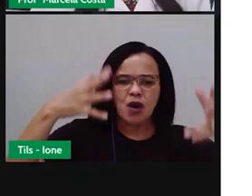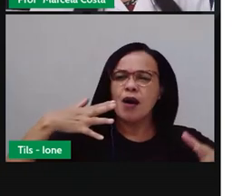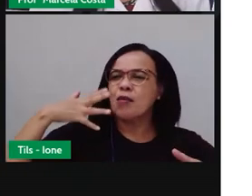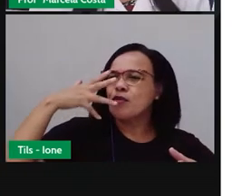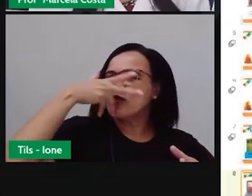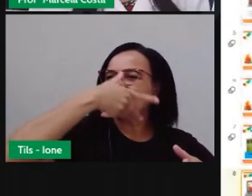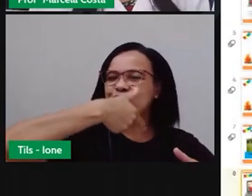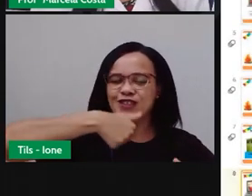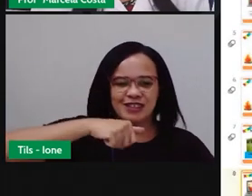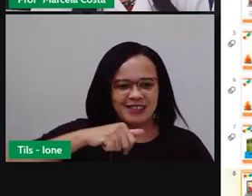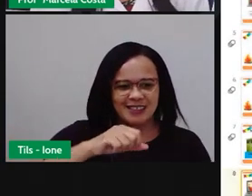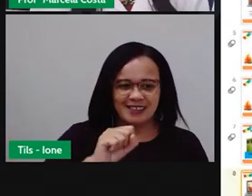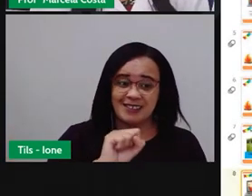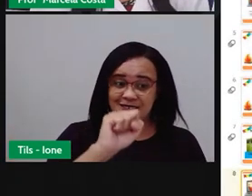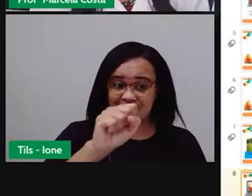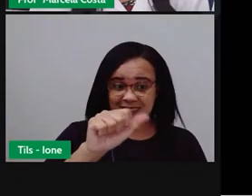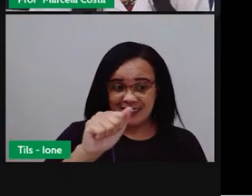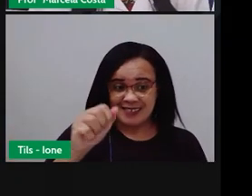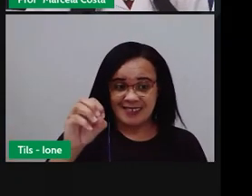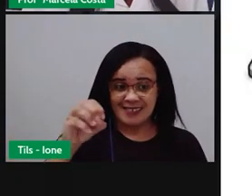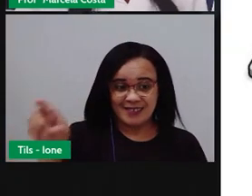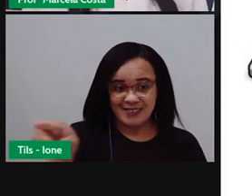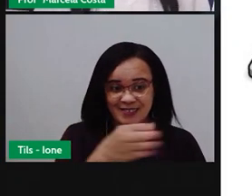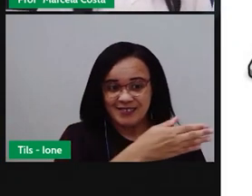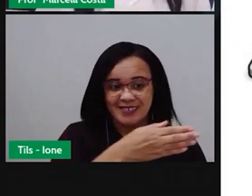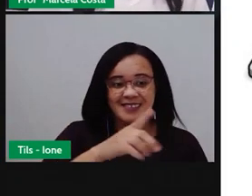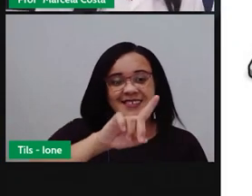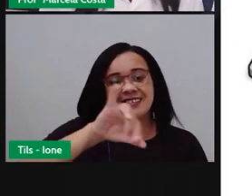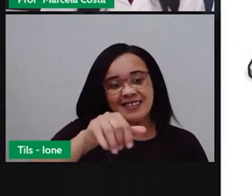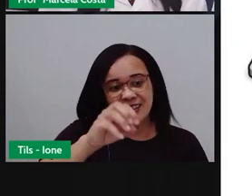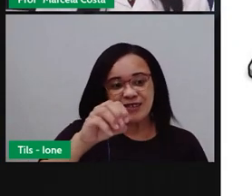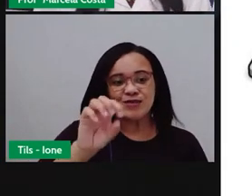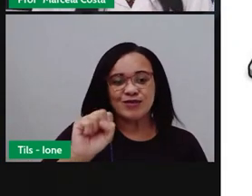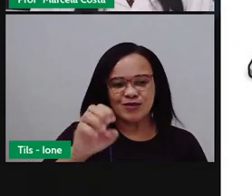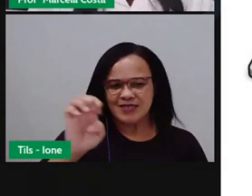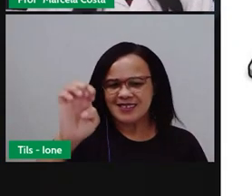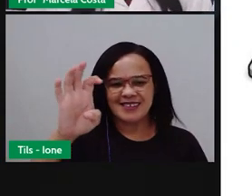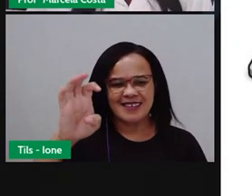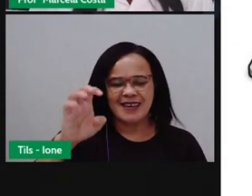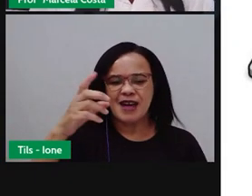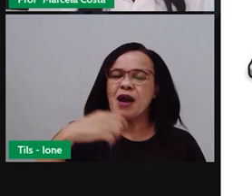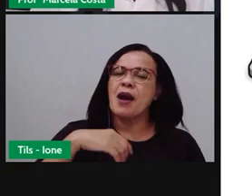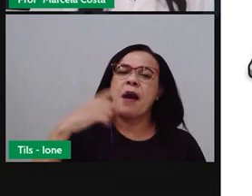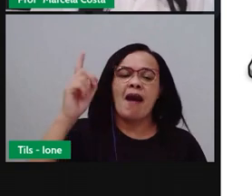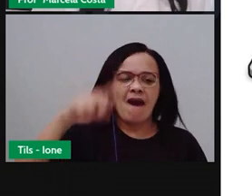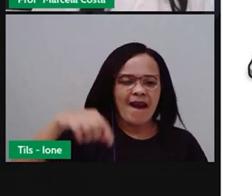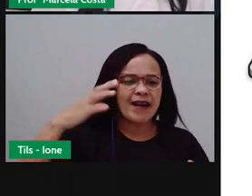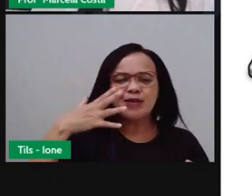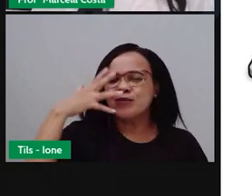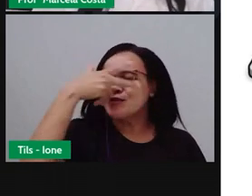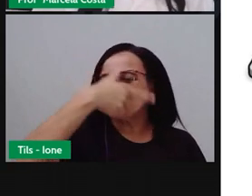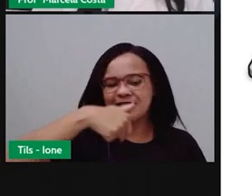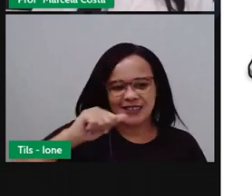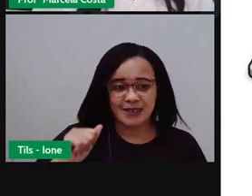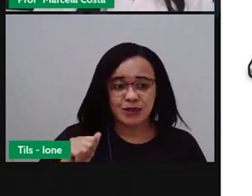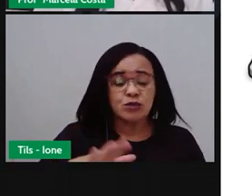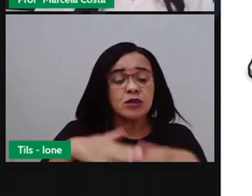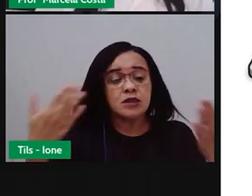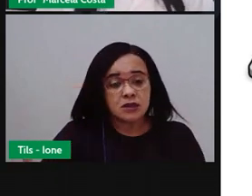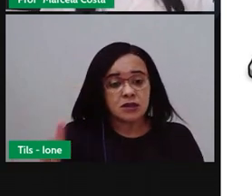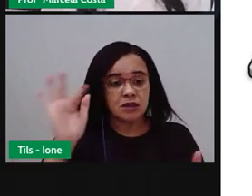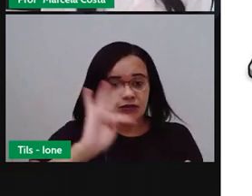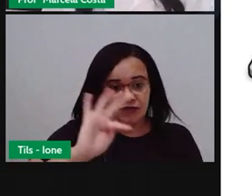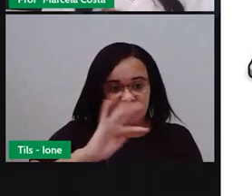Então, revela para a gente que o São João de Feira de Santana é tradição